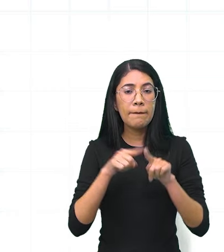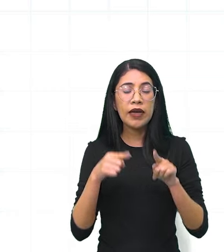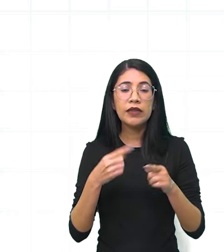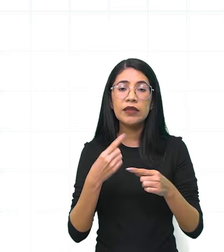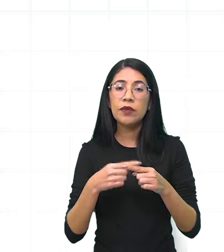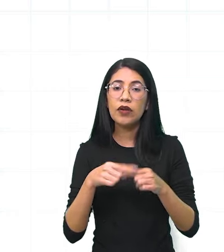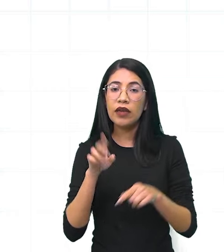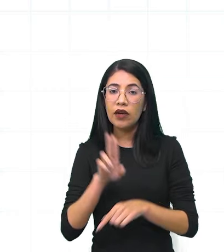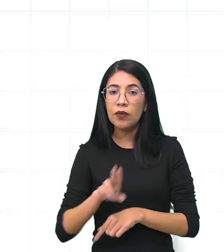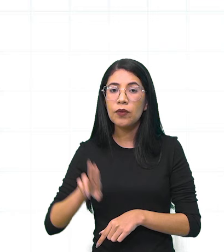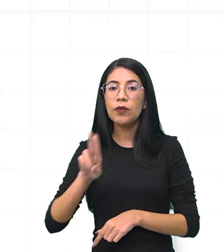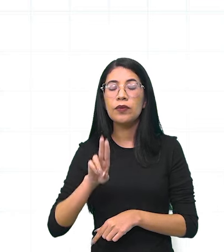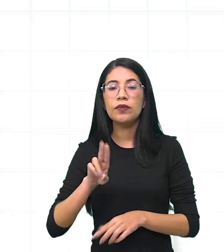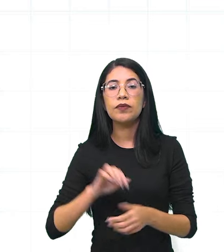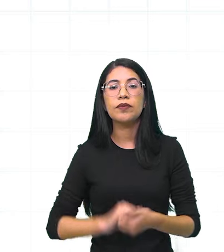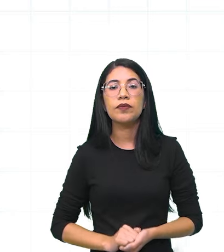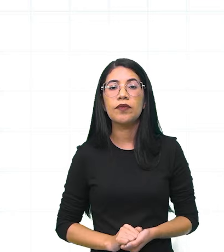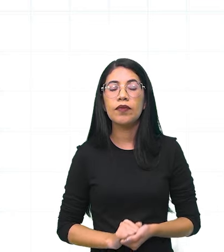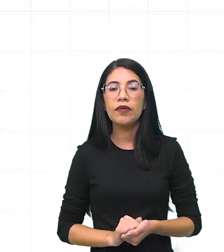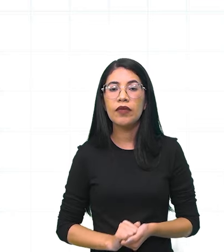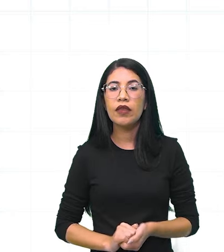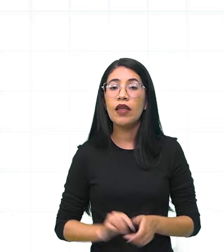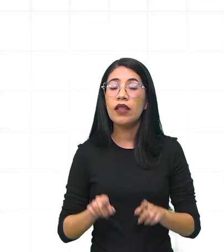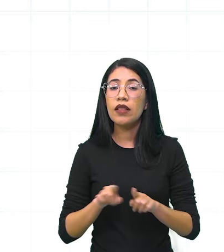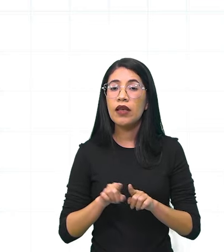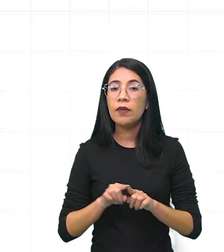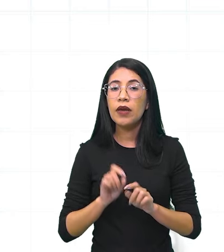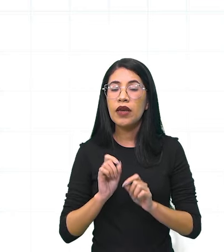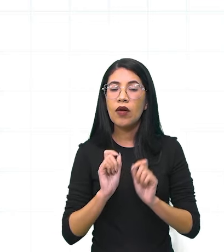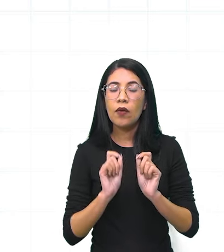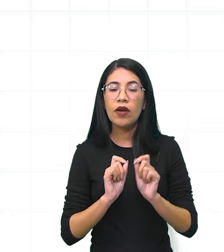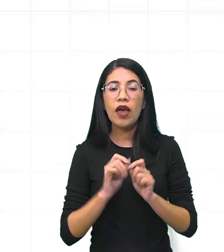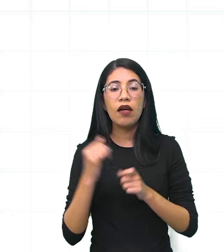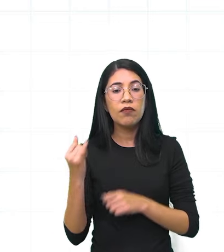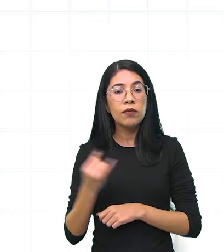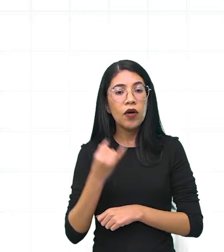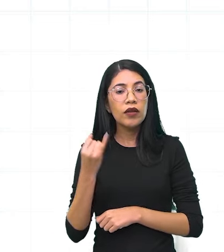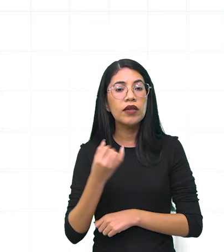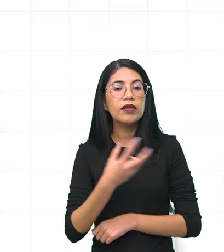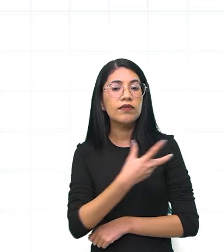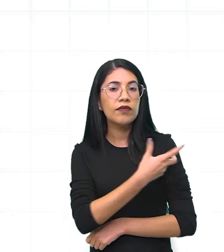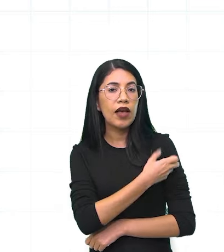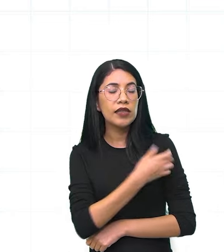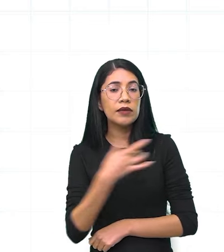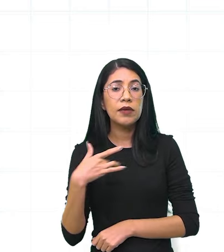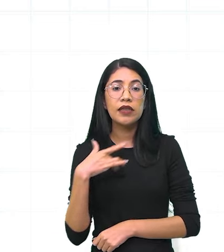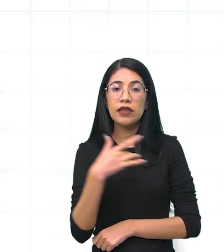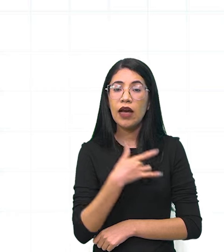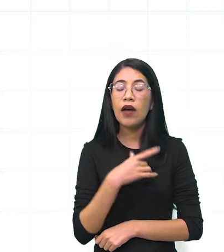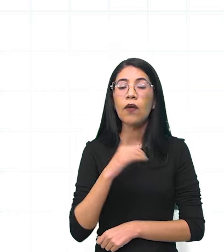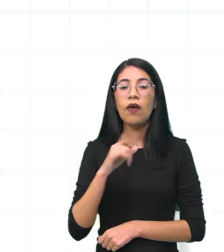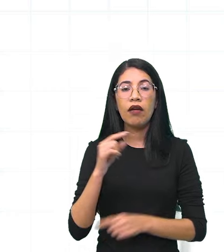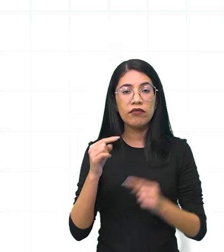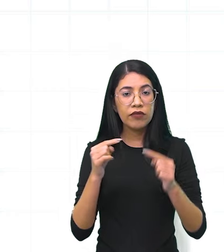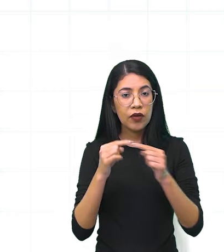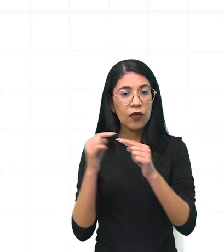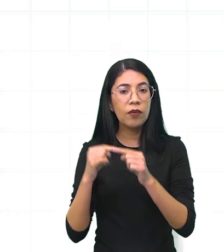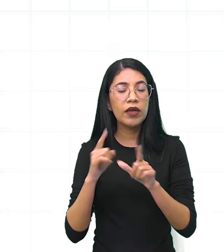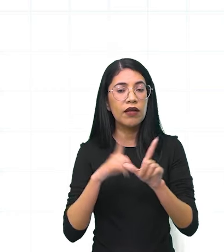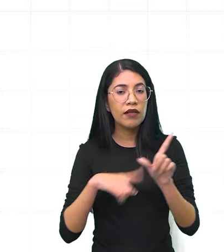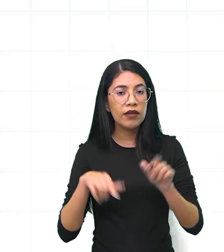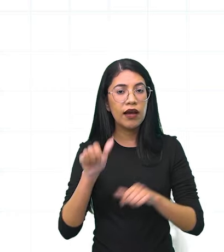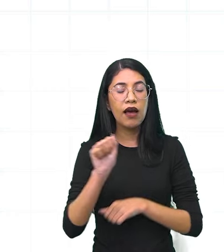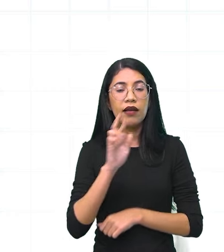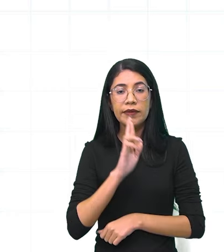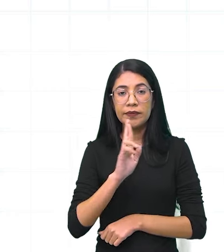pra que ela serve. E aí, ele fala assim. A importância das vacinas para a saúde. É isso. Letra A,